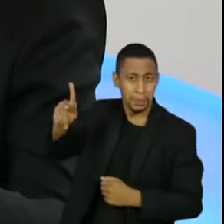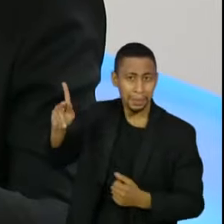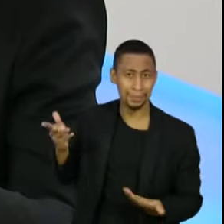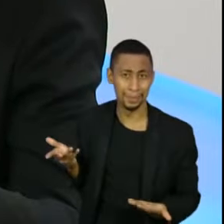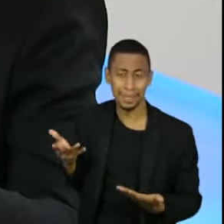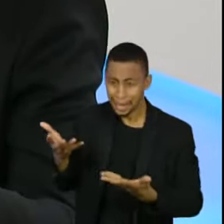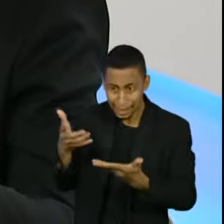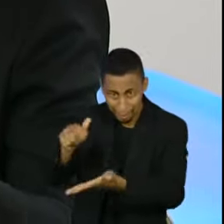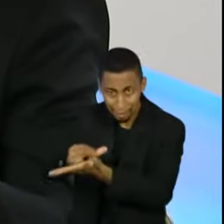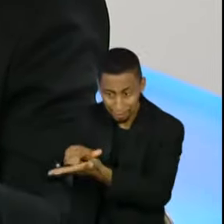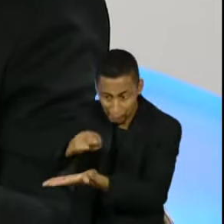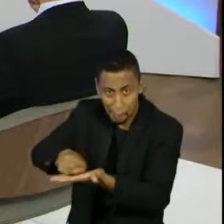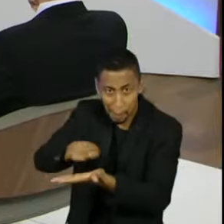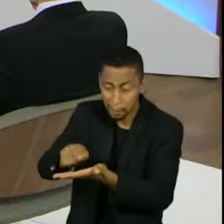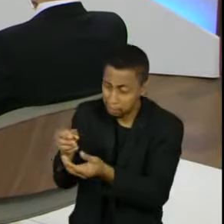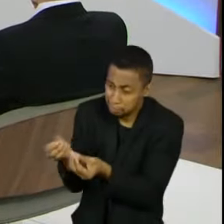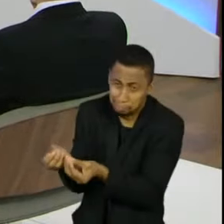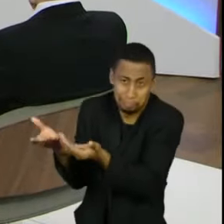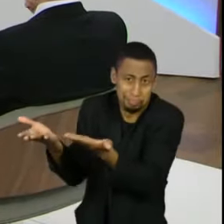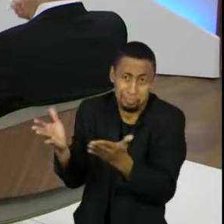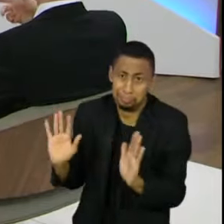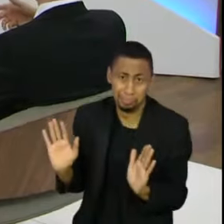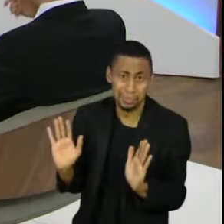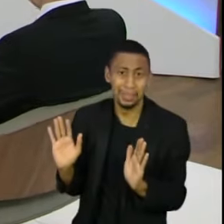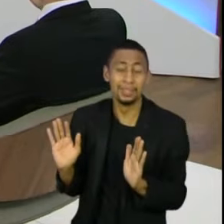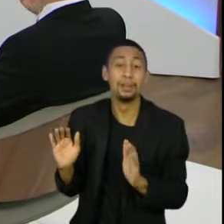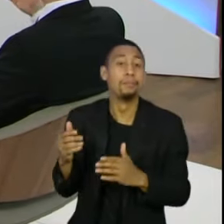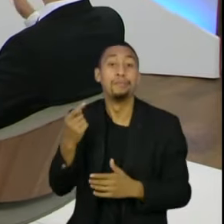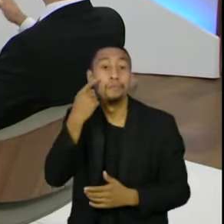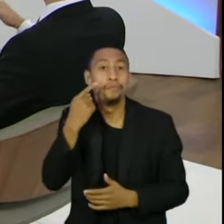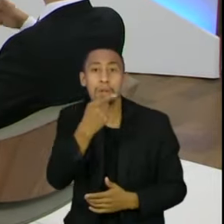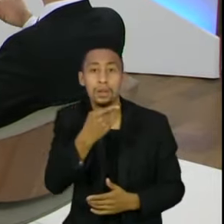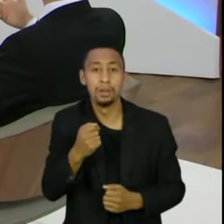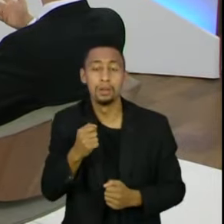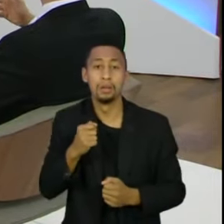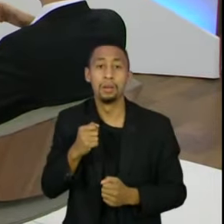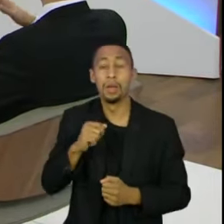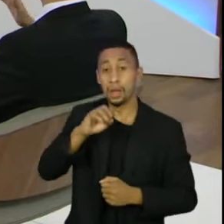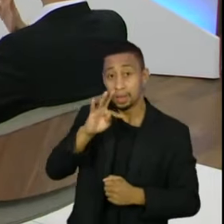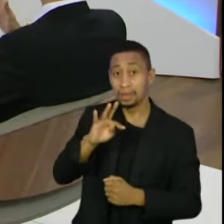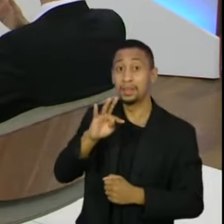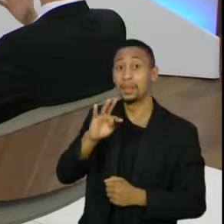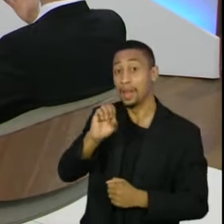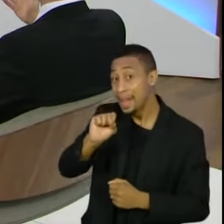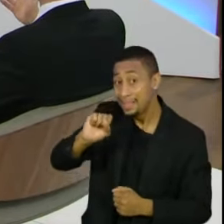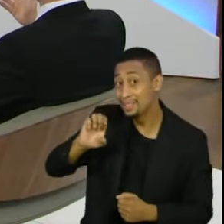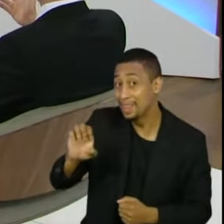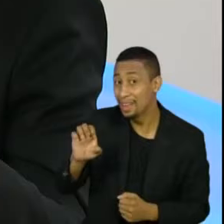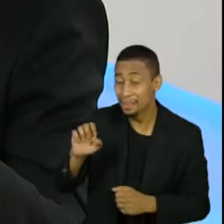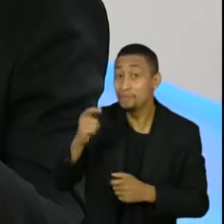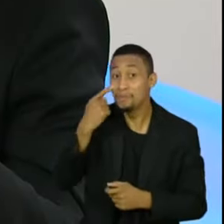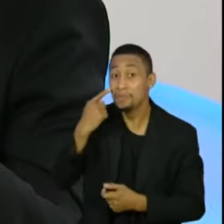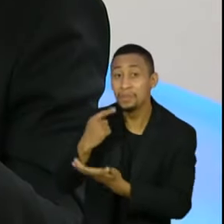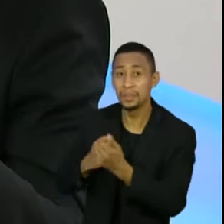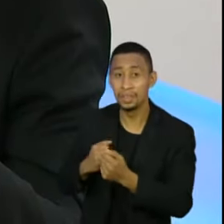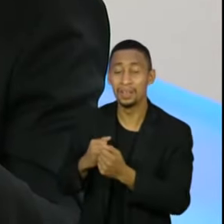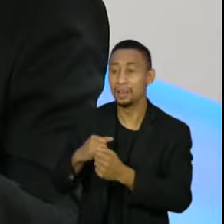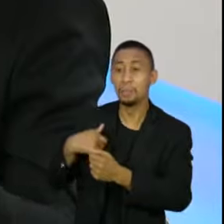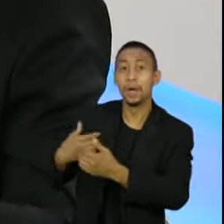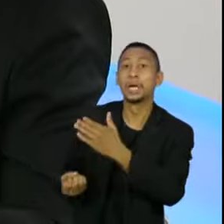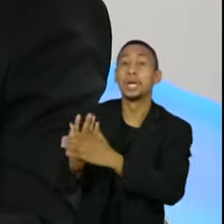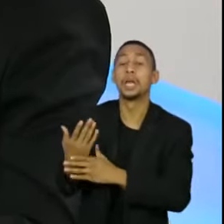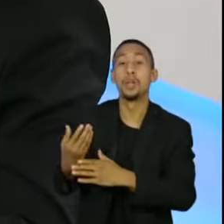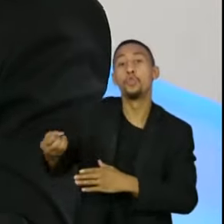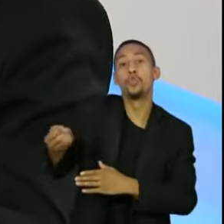se existe alguma outra modalidade. Vamos ouvir o TSE, o ministro Barroso, outros ministros a respeito dessa possibilidade ou não de se implantar um sistema que seja um sistema novo.